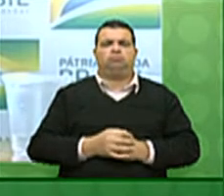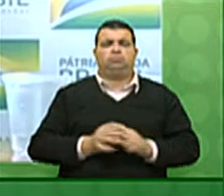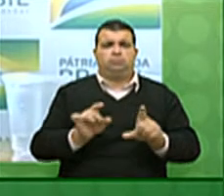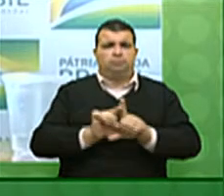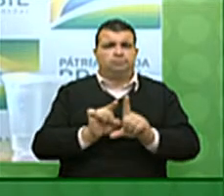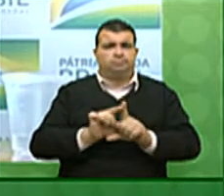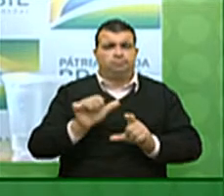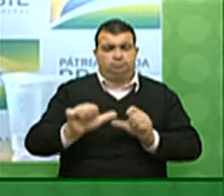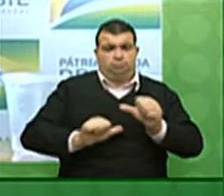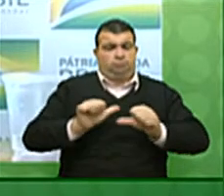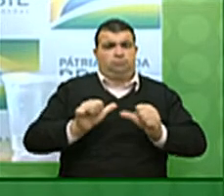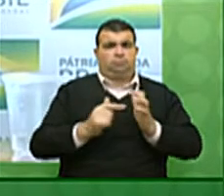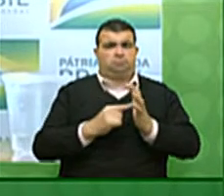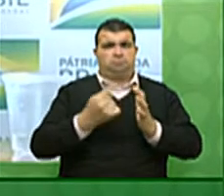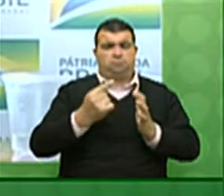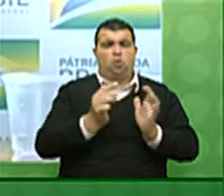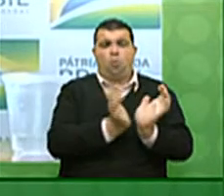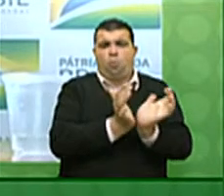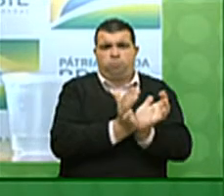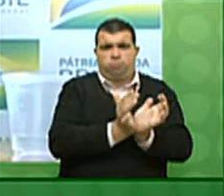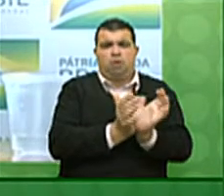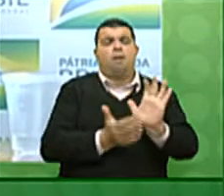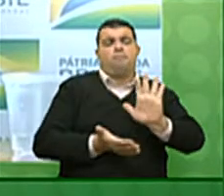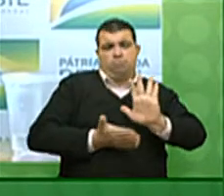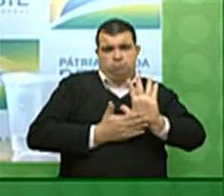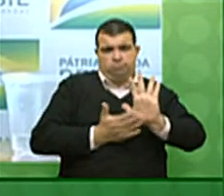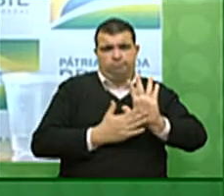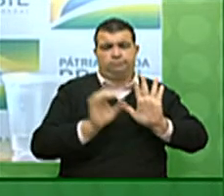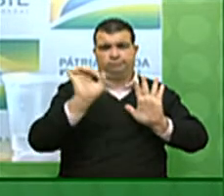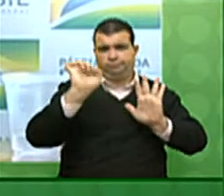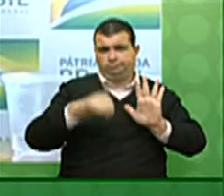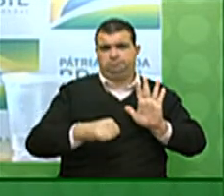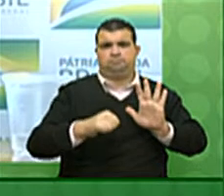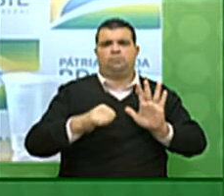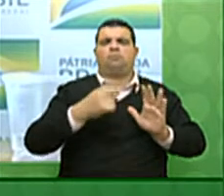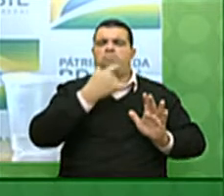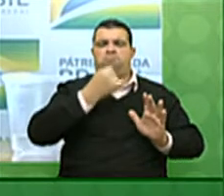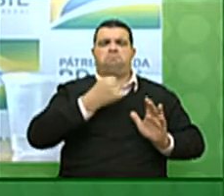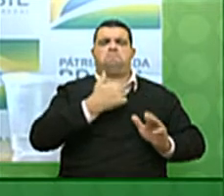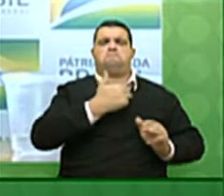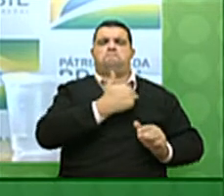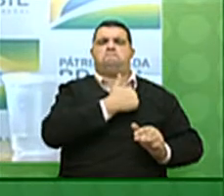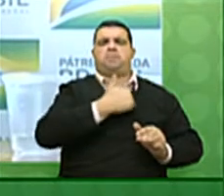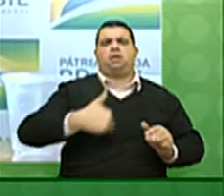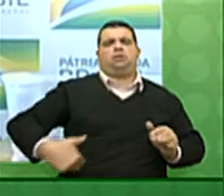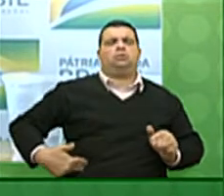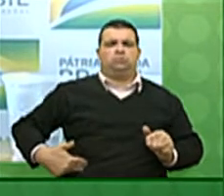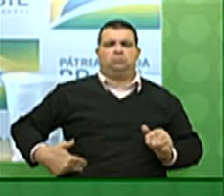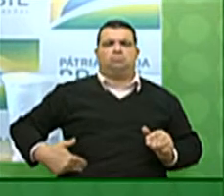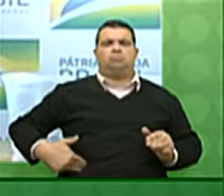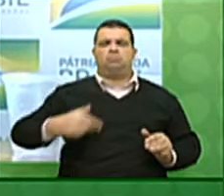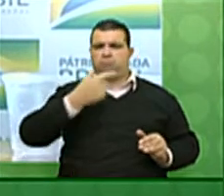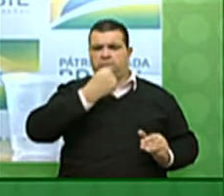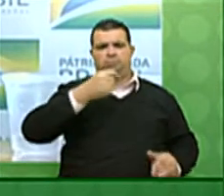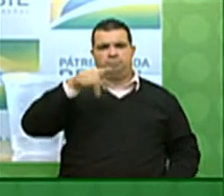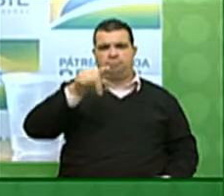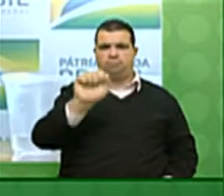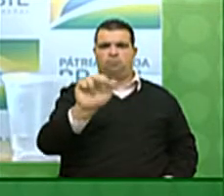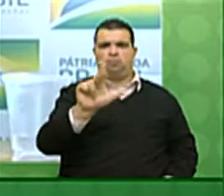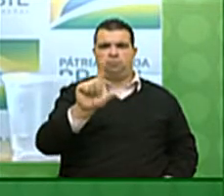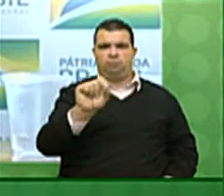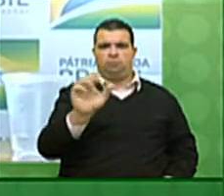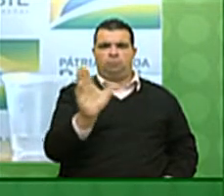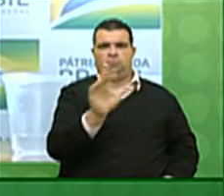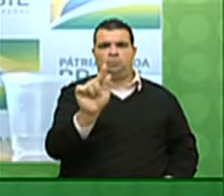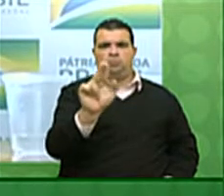da primeira parte da nossa proposta pelo ministro Paulo Guedes na semana passada cumpriu